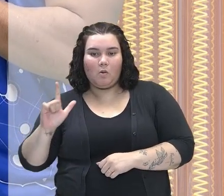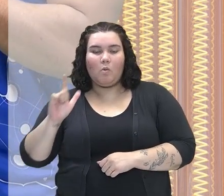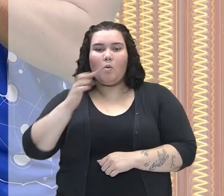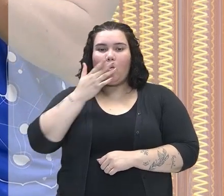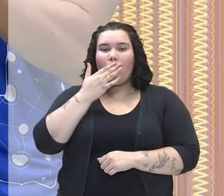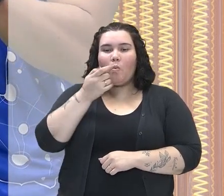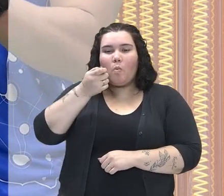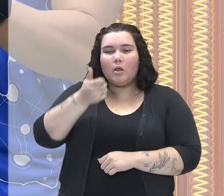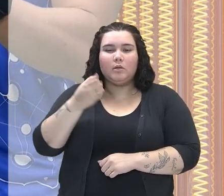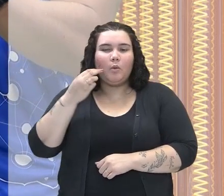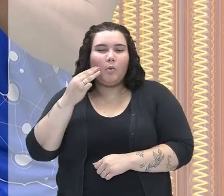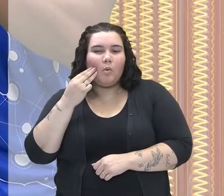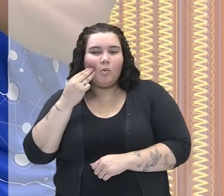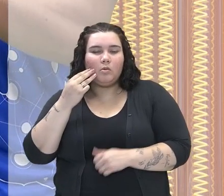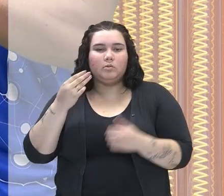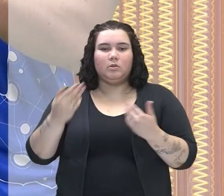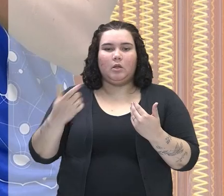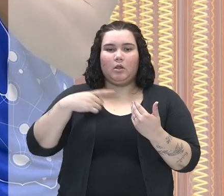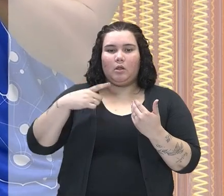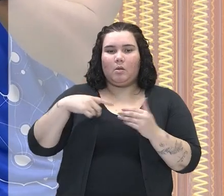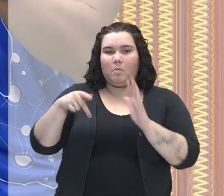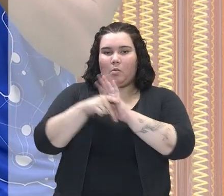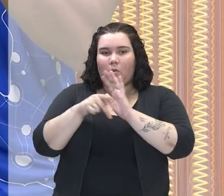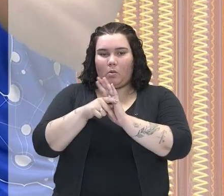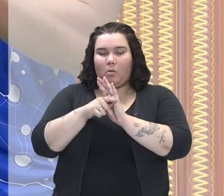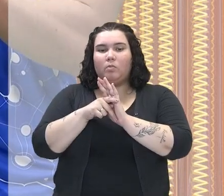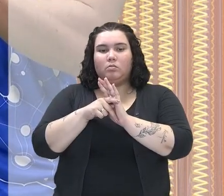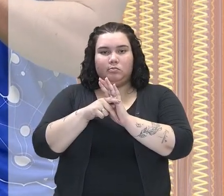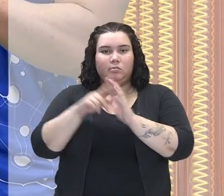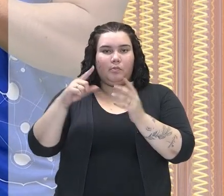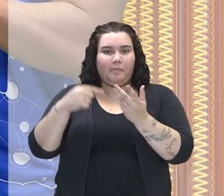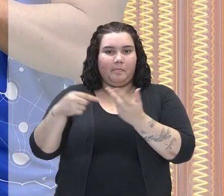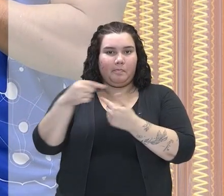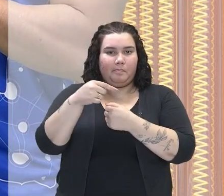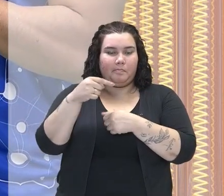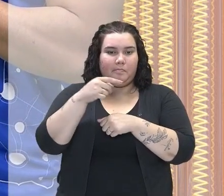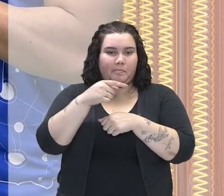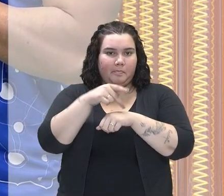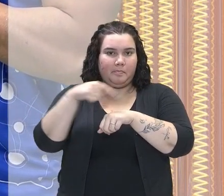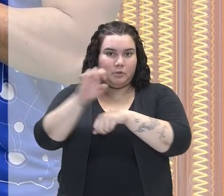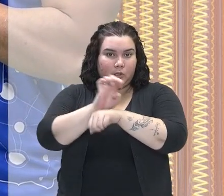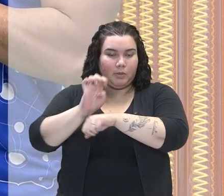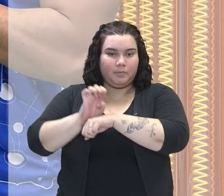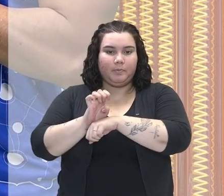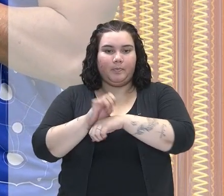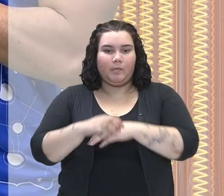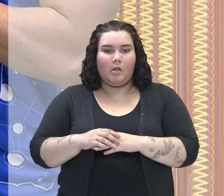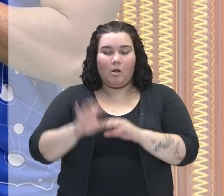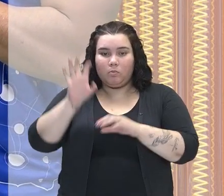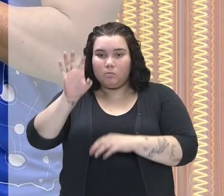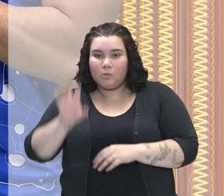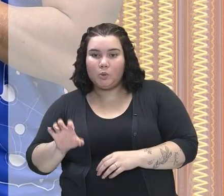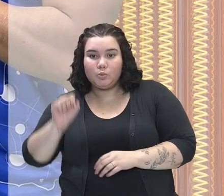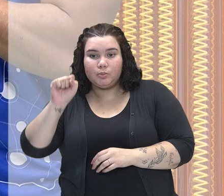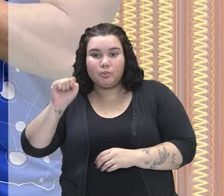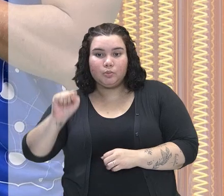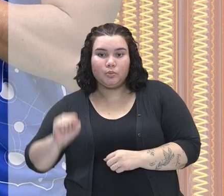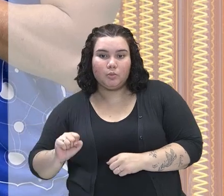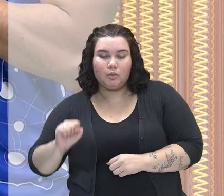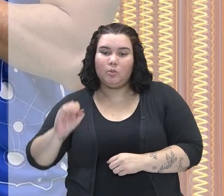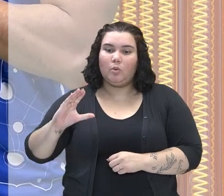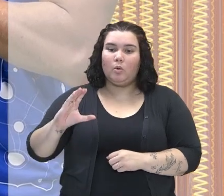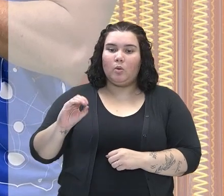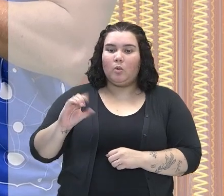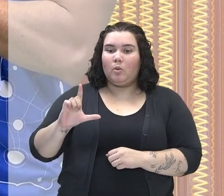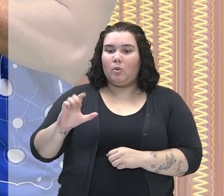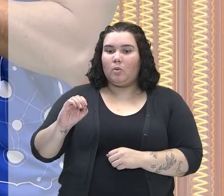do centro, tá? Formada ali por Nova York, Nova Jéssica, Pensilvânia e também outros, certo? E em verde, aqui mais embaixo, olha, nós temos as colônias do